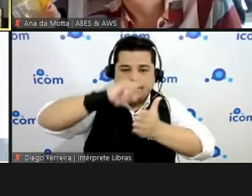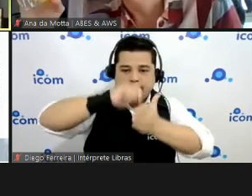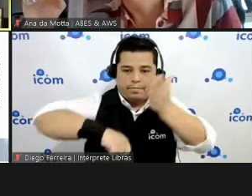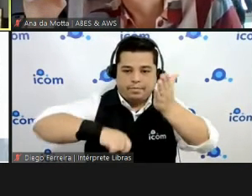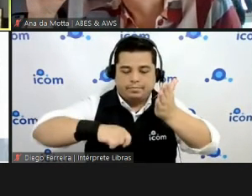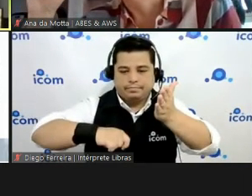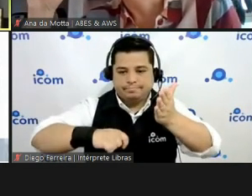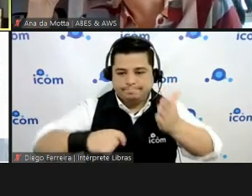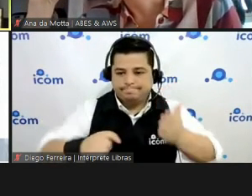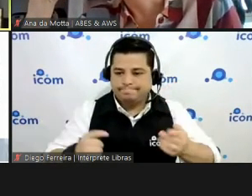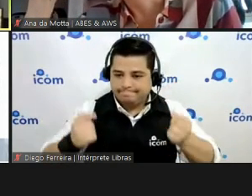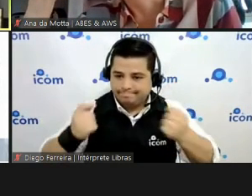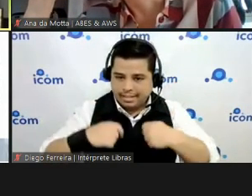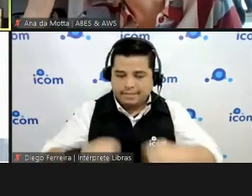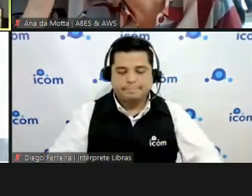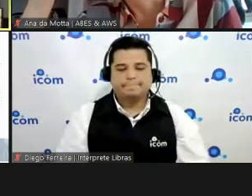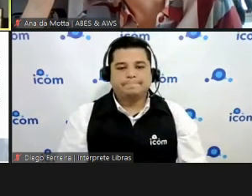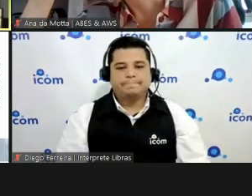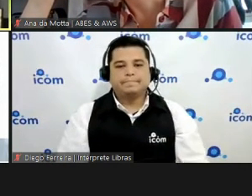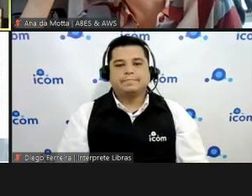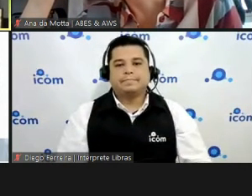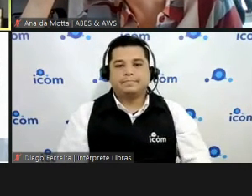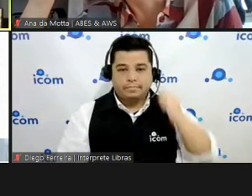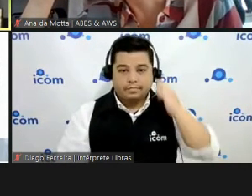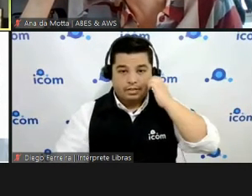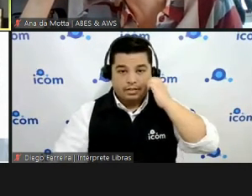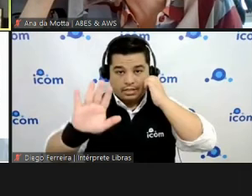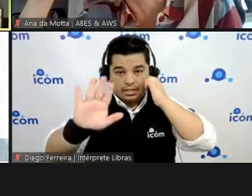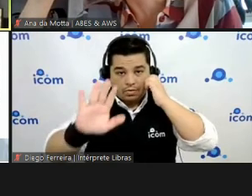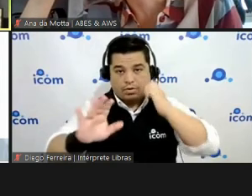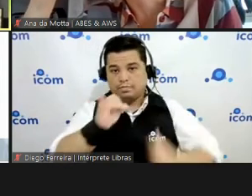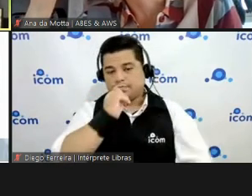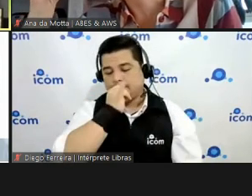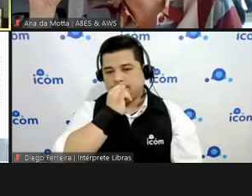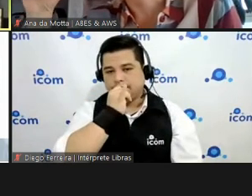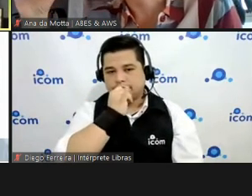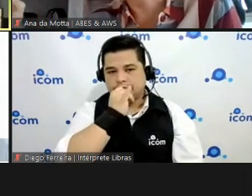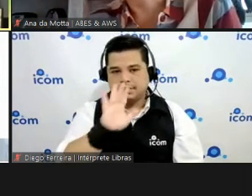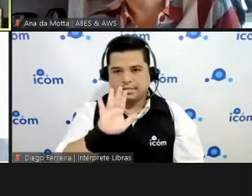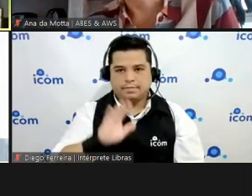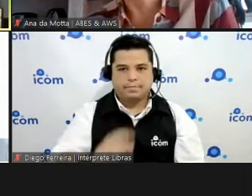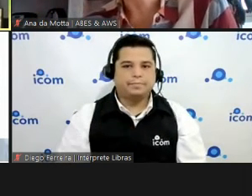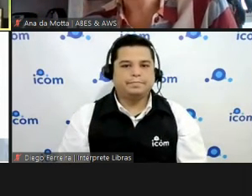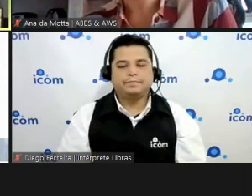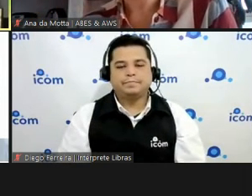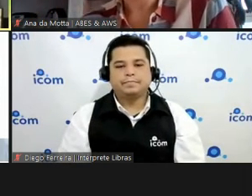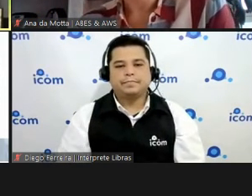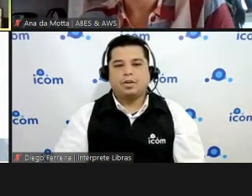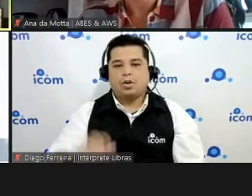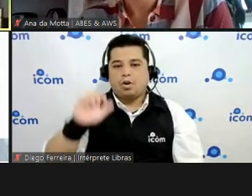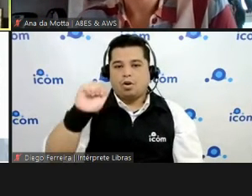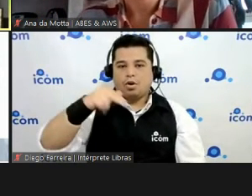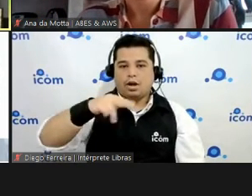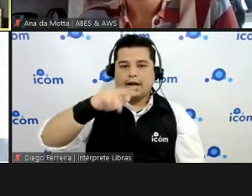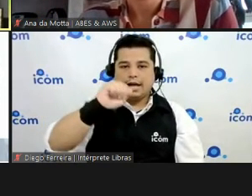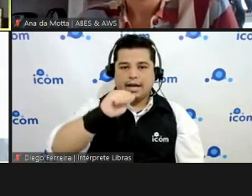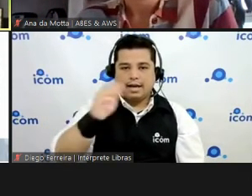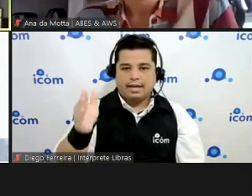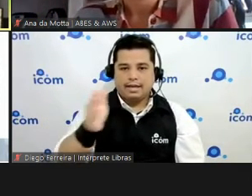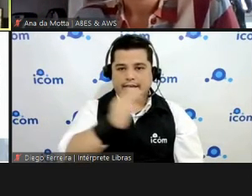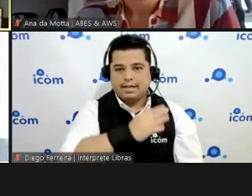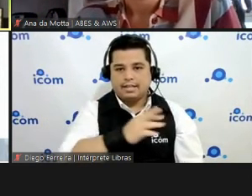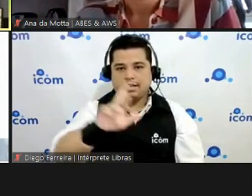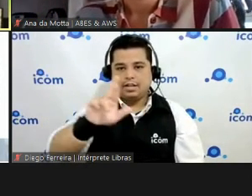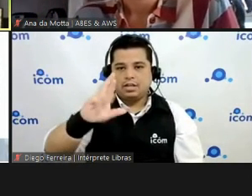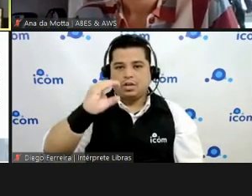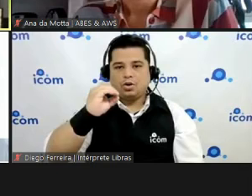hoje vamos pensar um pouco fora da caixinha de tiro aqui Ana e Rodolfo vocês são habilitados? vocês